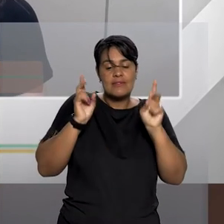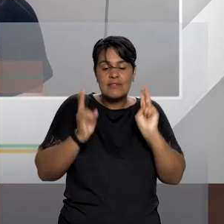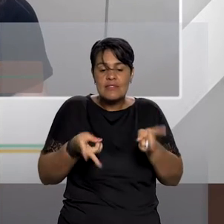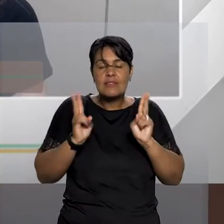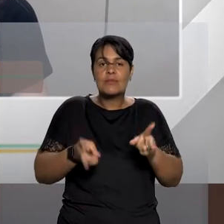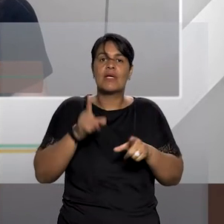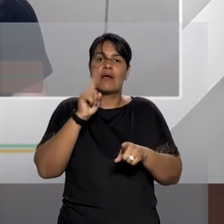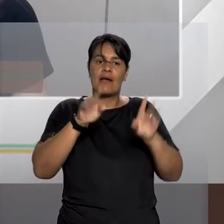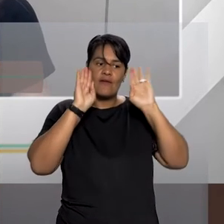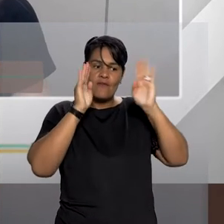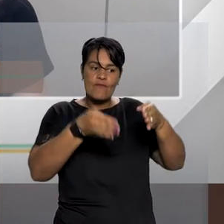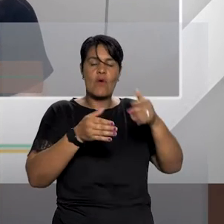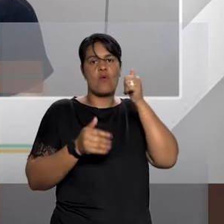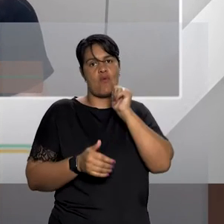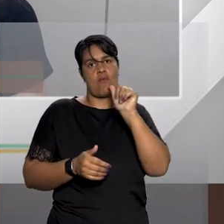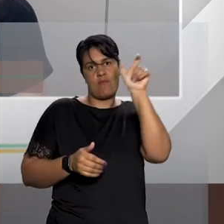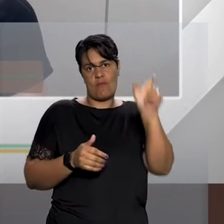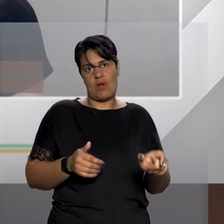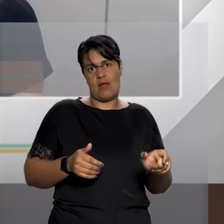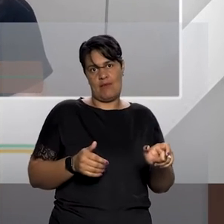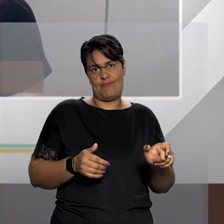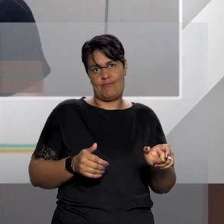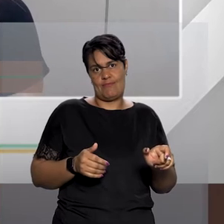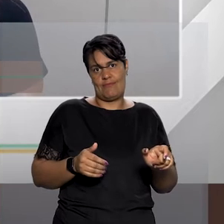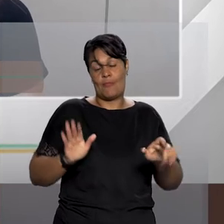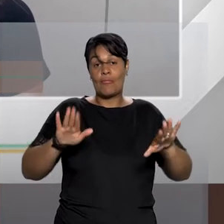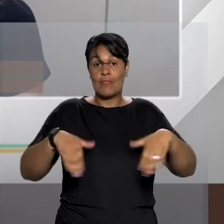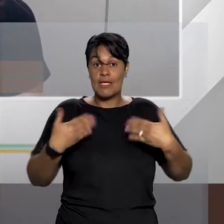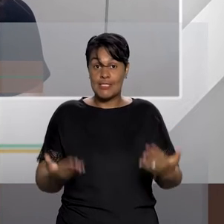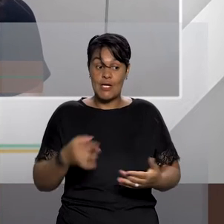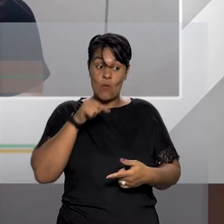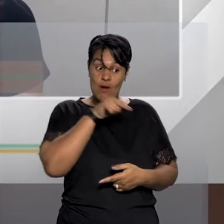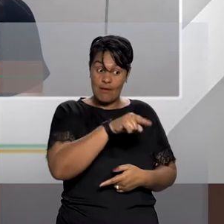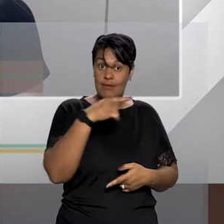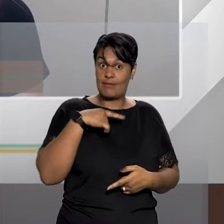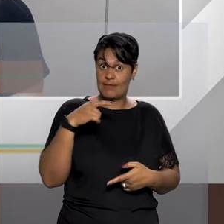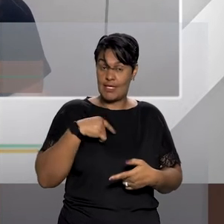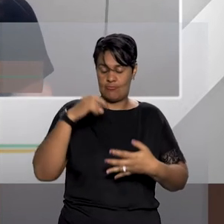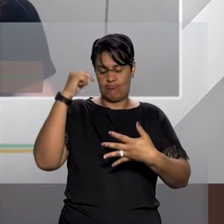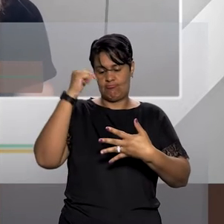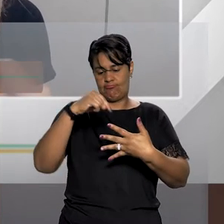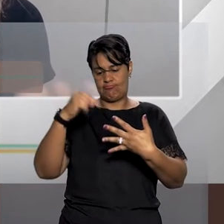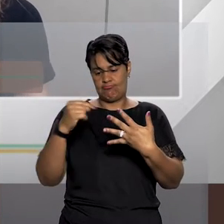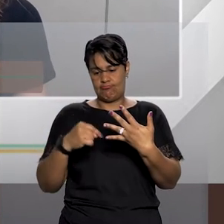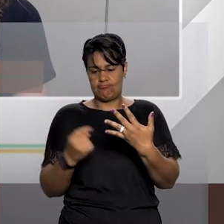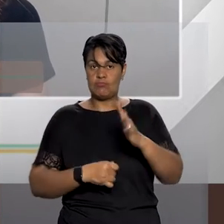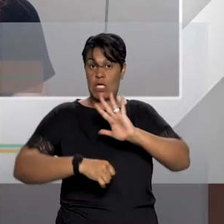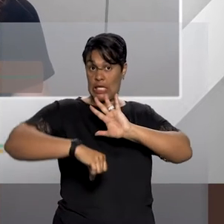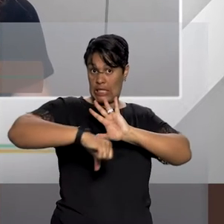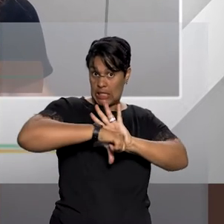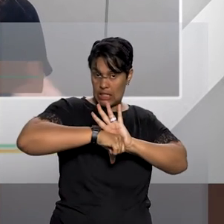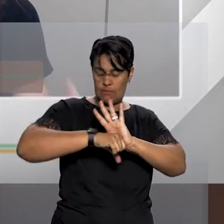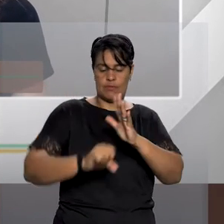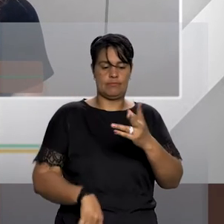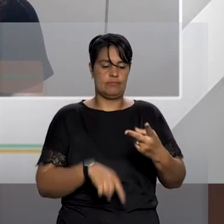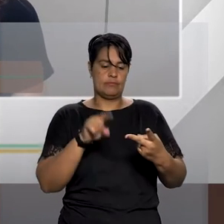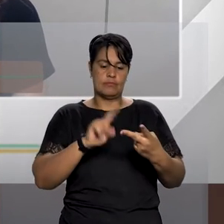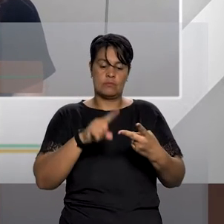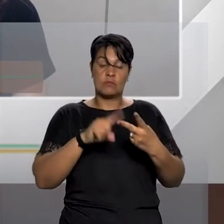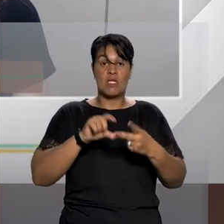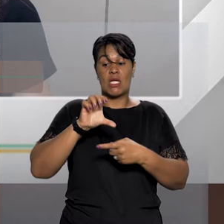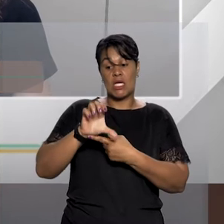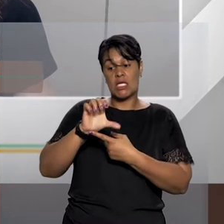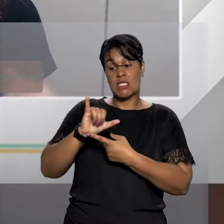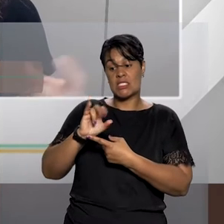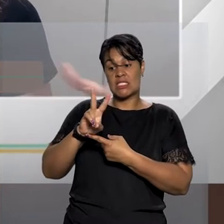Portanto, ela tem natureza mista, ela preenche elementos do universo criminal, preenche elementos do aspecto cível,